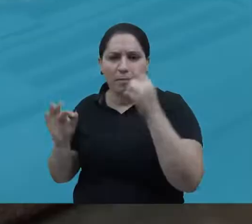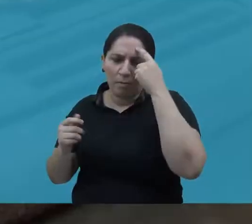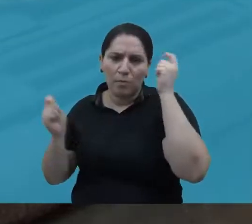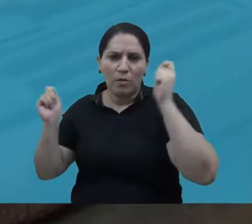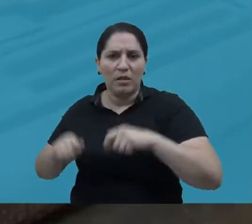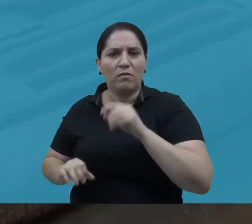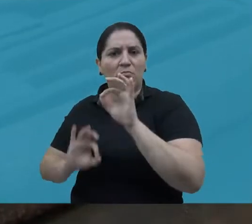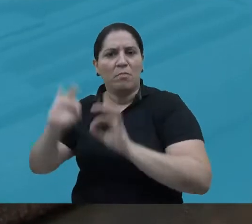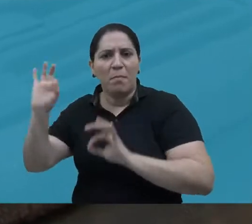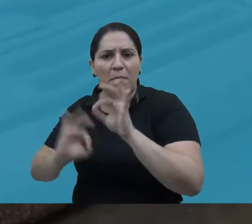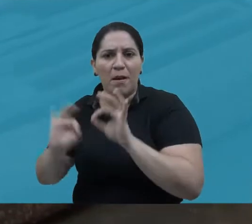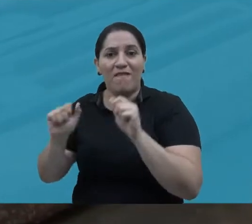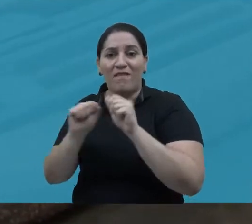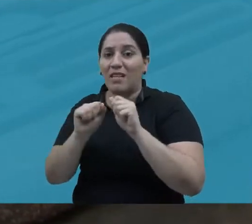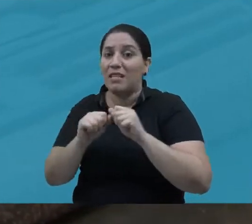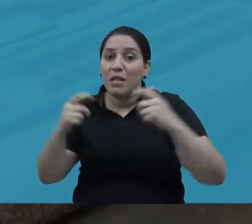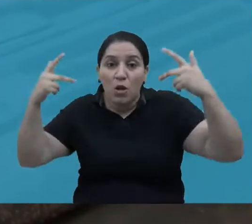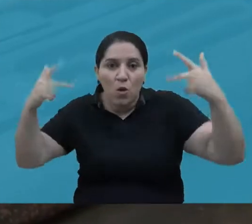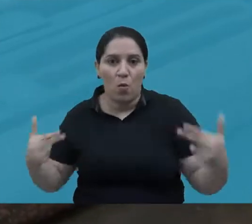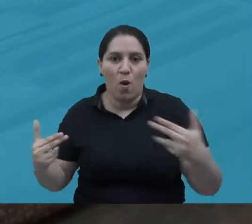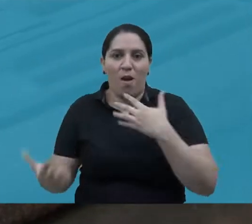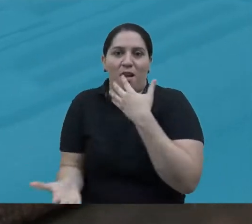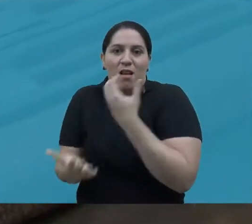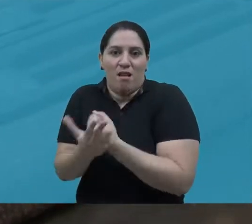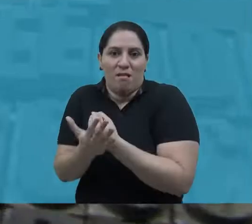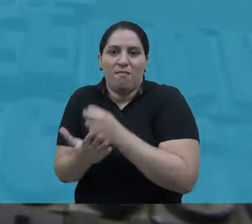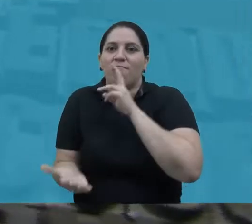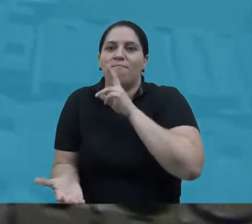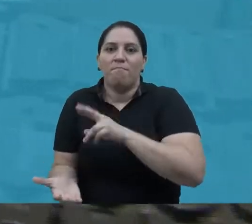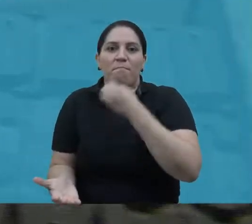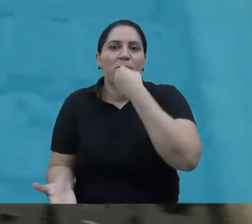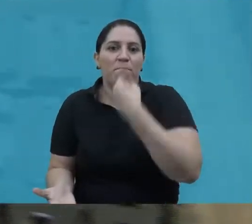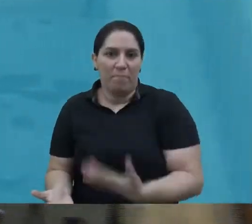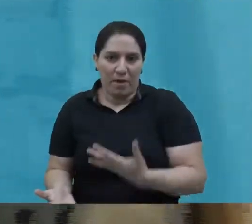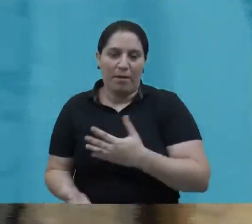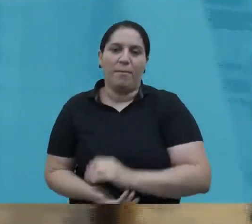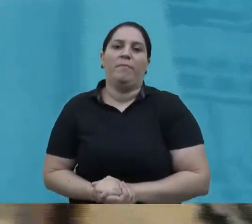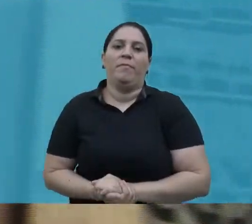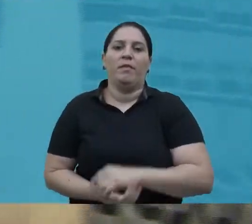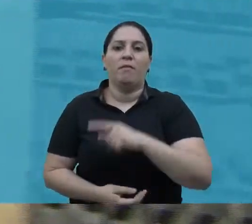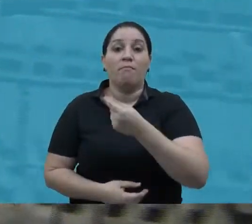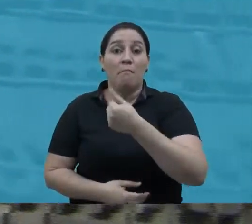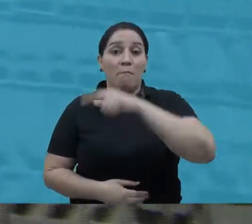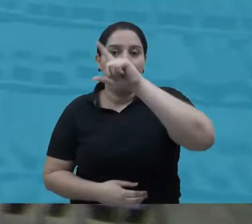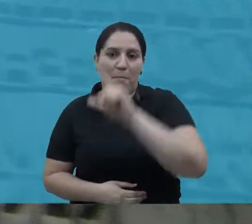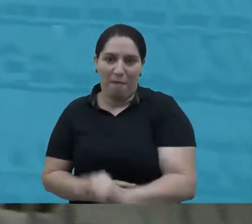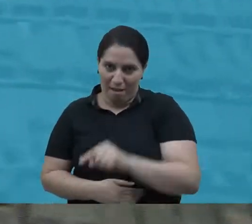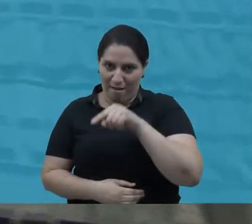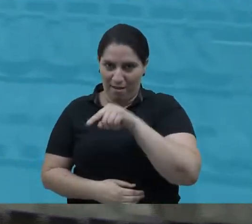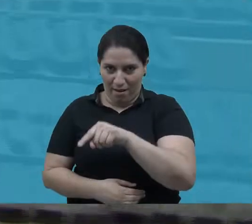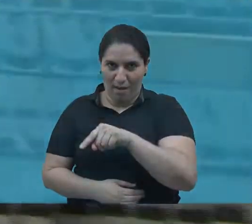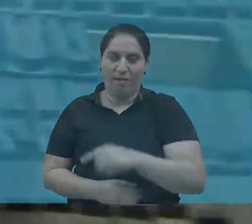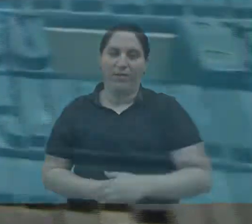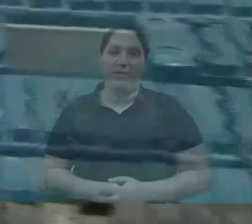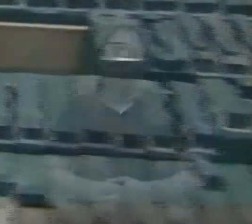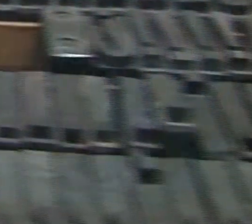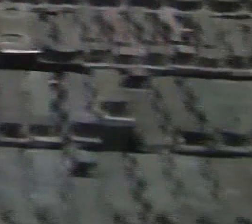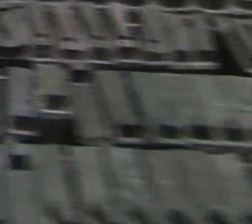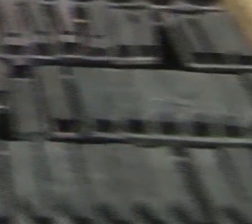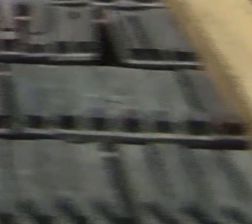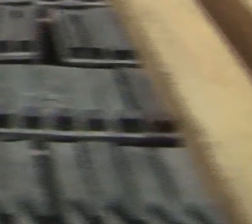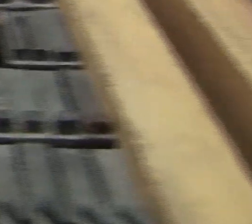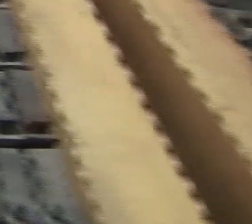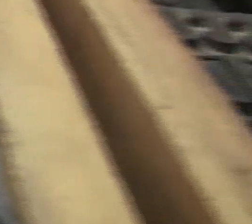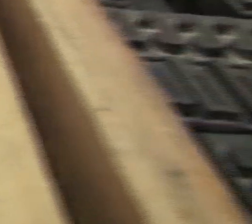operam e como eles podem dar uma resposta não semelhante, mas igual, idêntica, a um custo